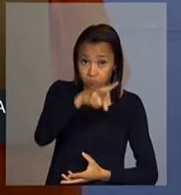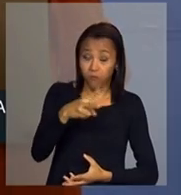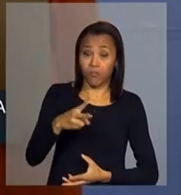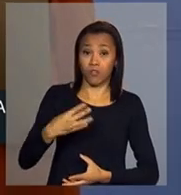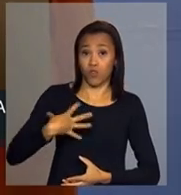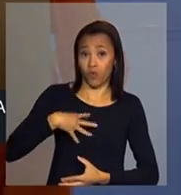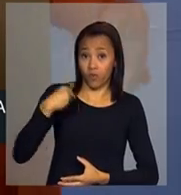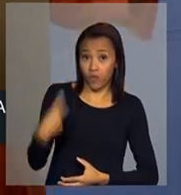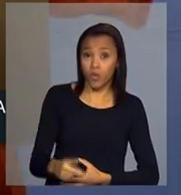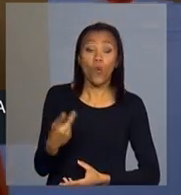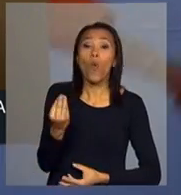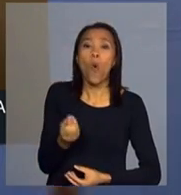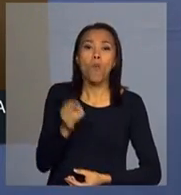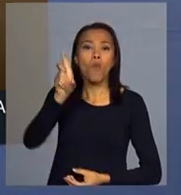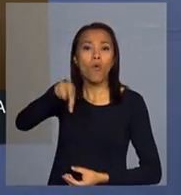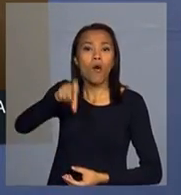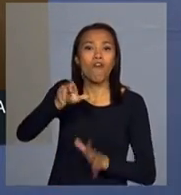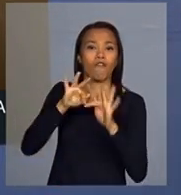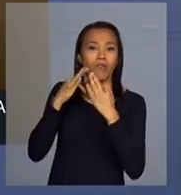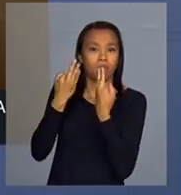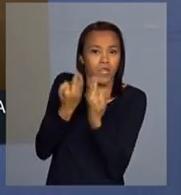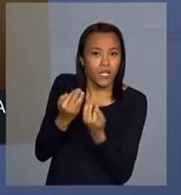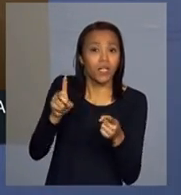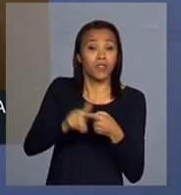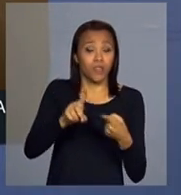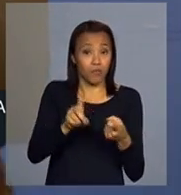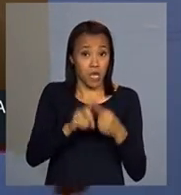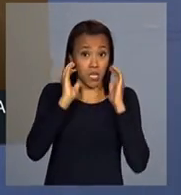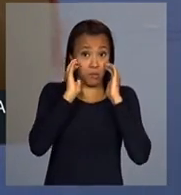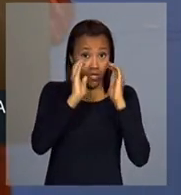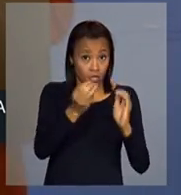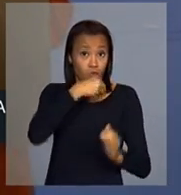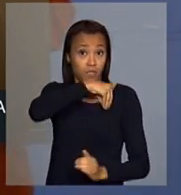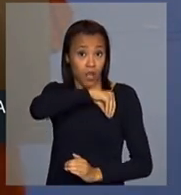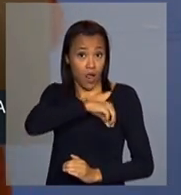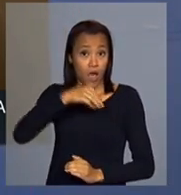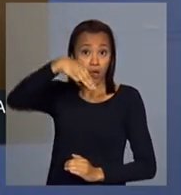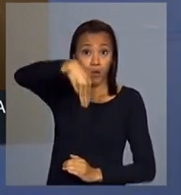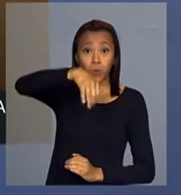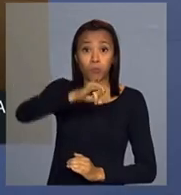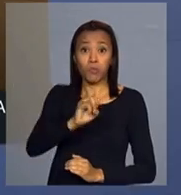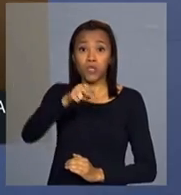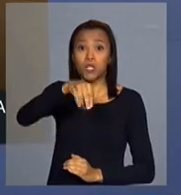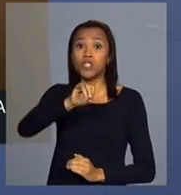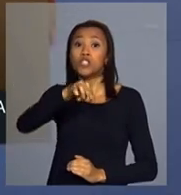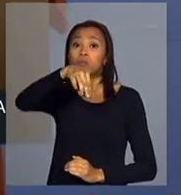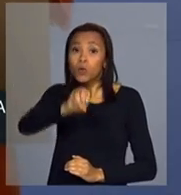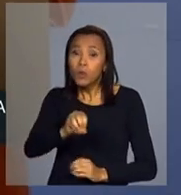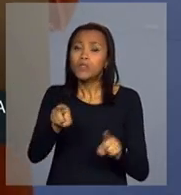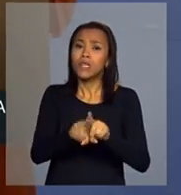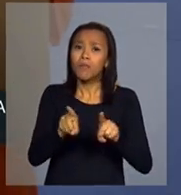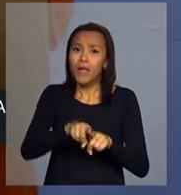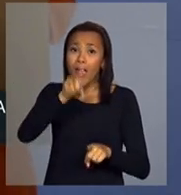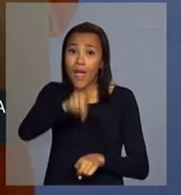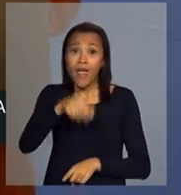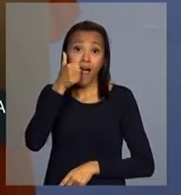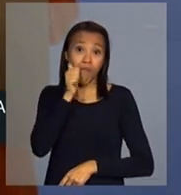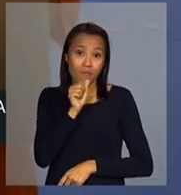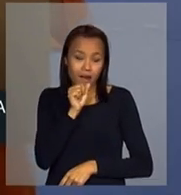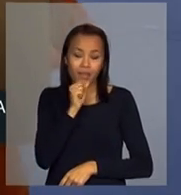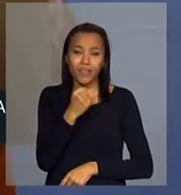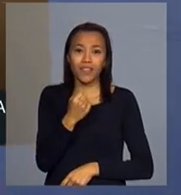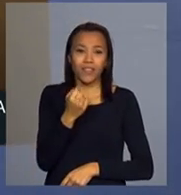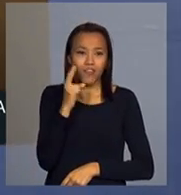Bolsa Família, com a valorização do salário mínimo. É a cara da mãe que vai colocar seu filho numa